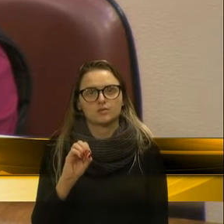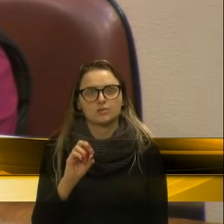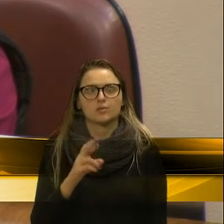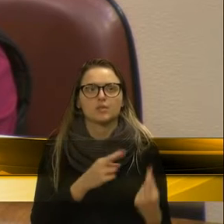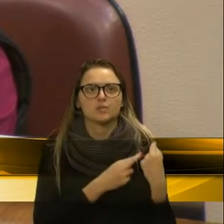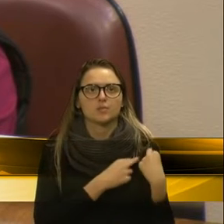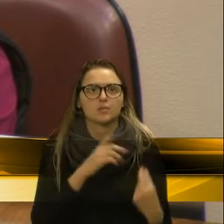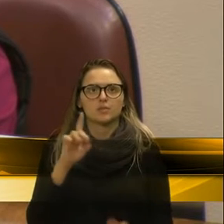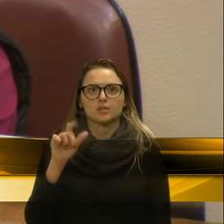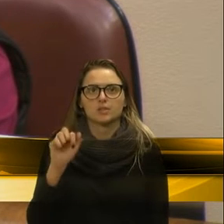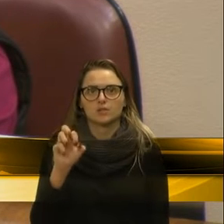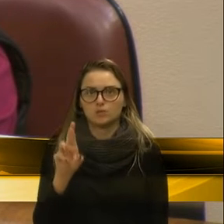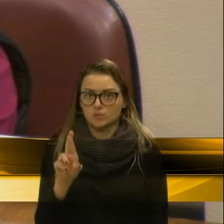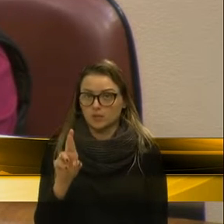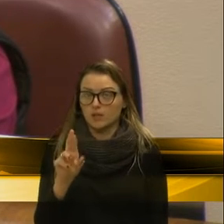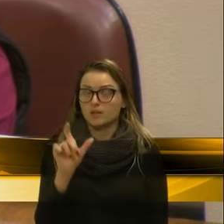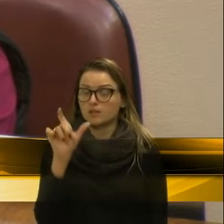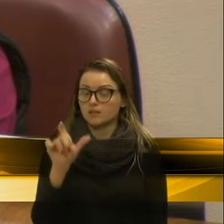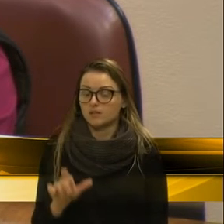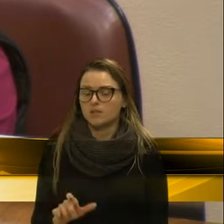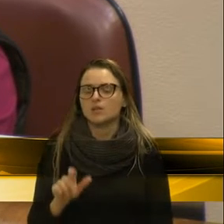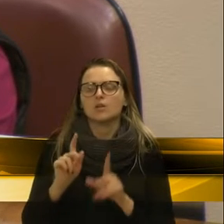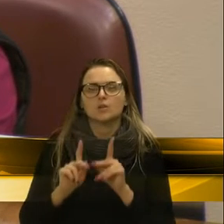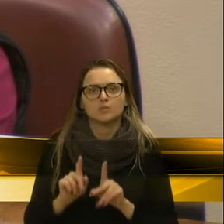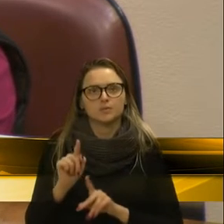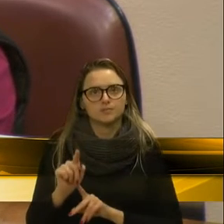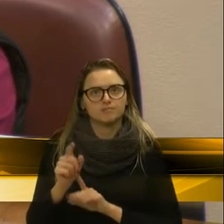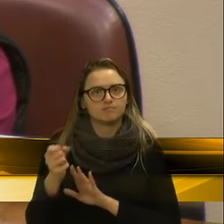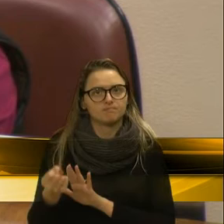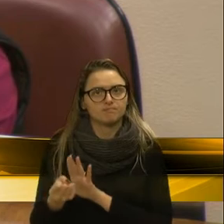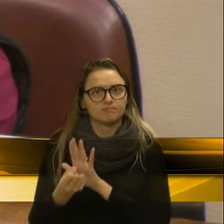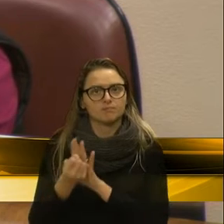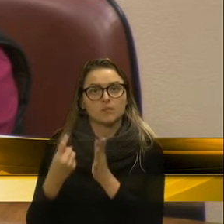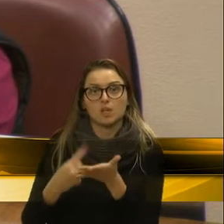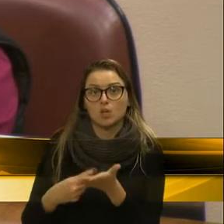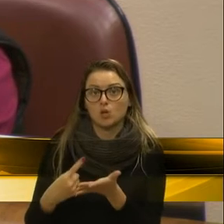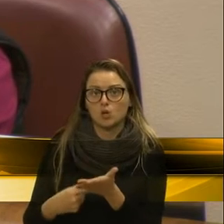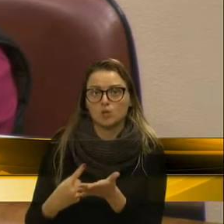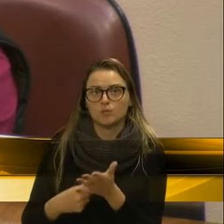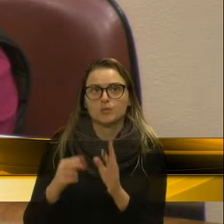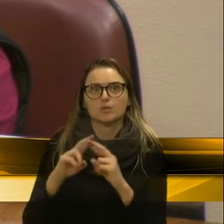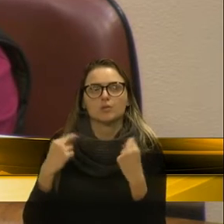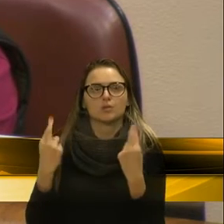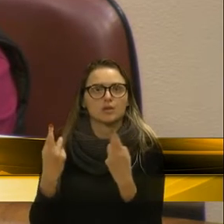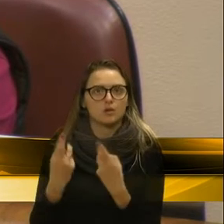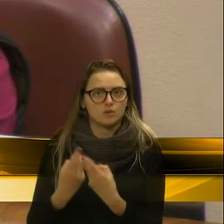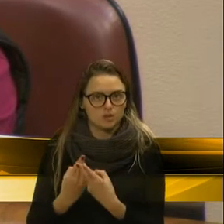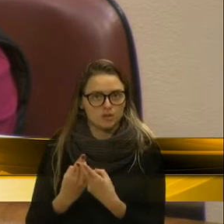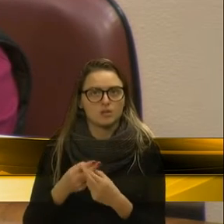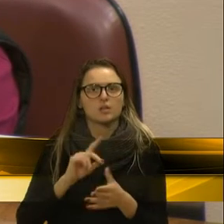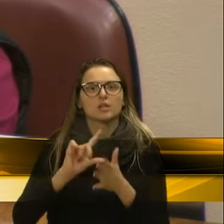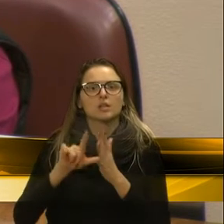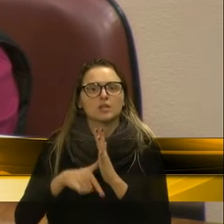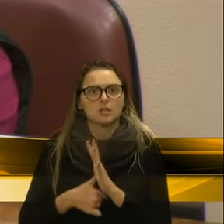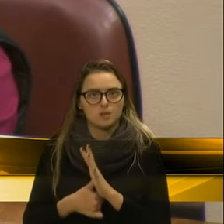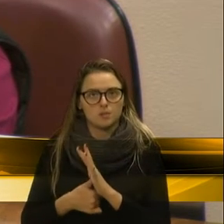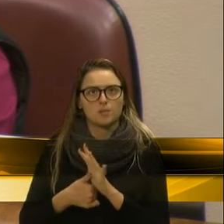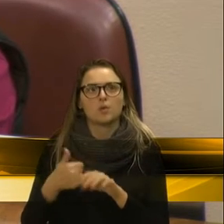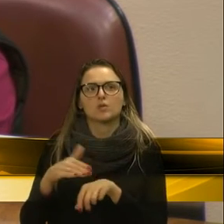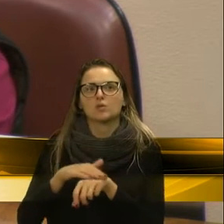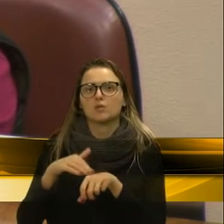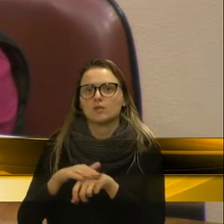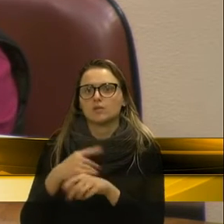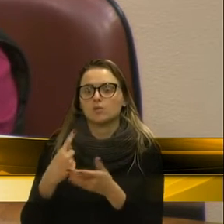É uma pessoa que marcou a reunião no dia da audiência, depois lá ele construiu, ele